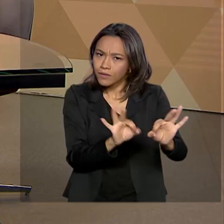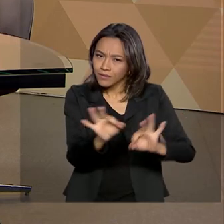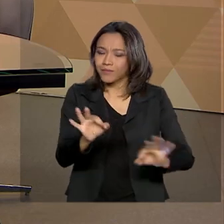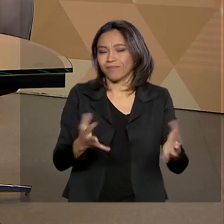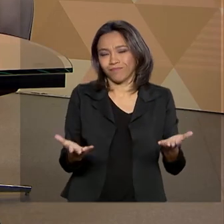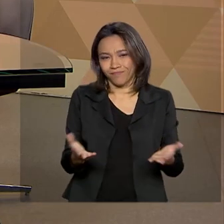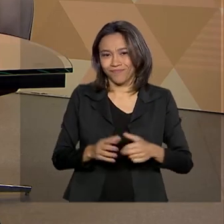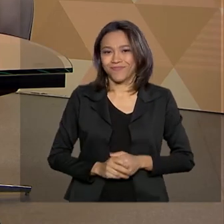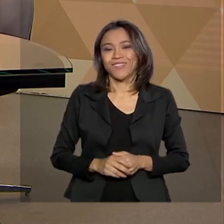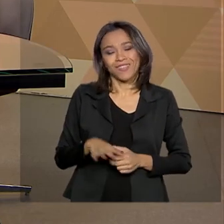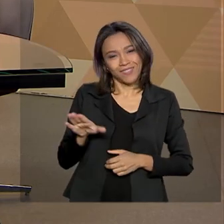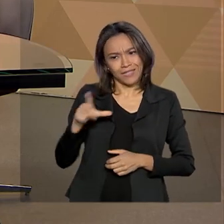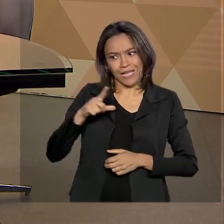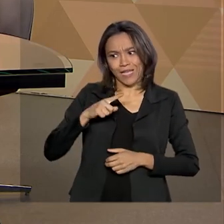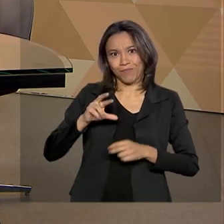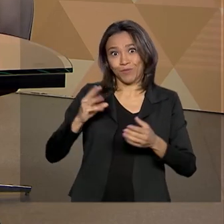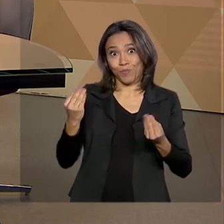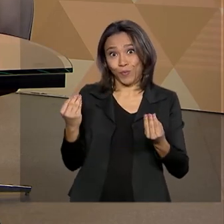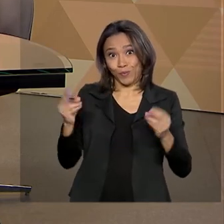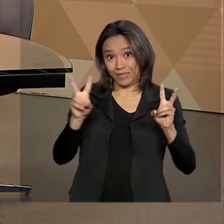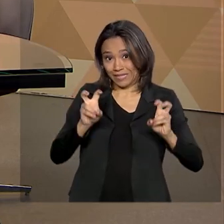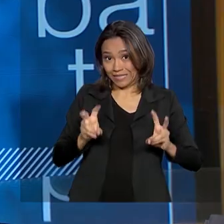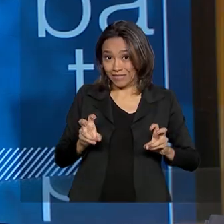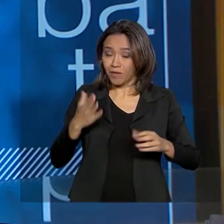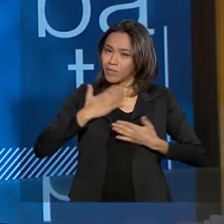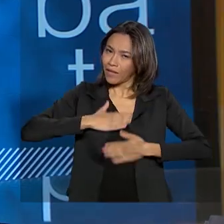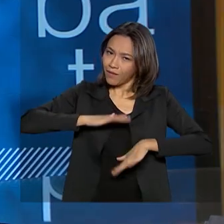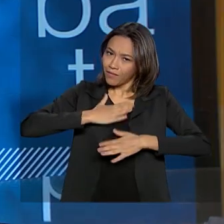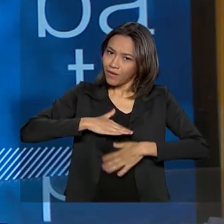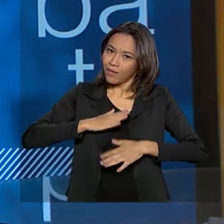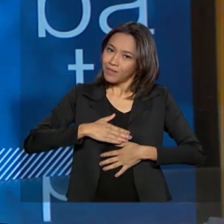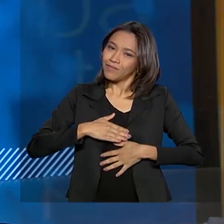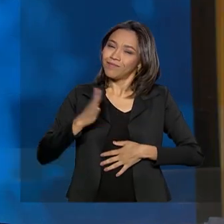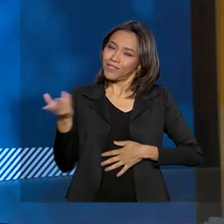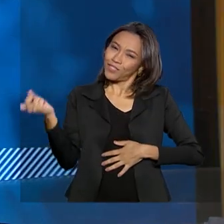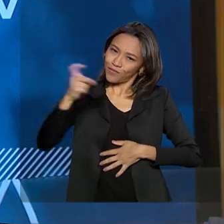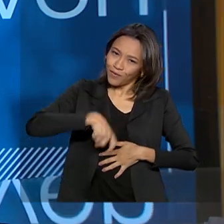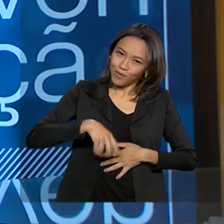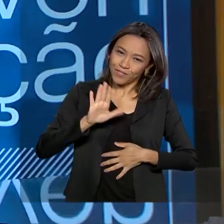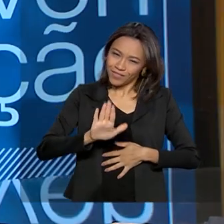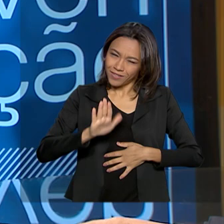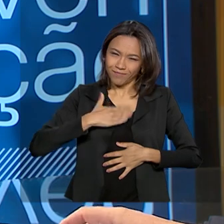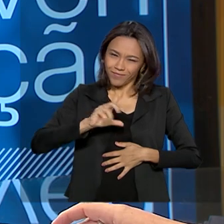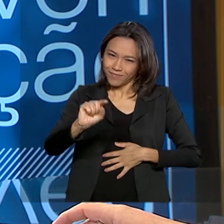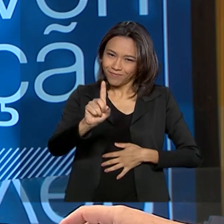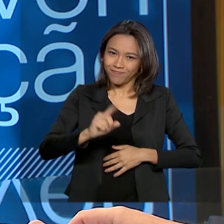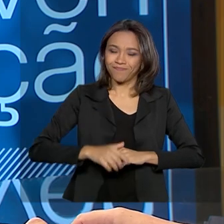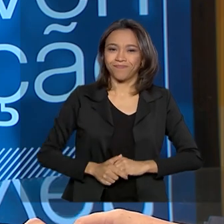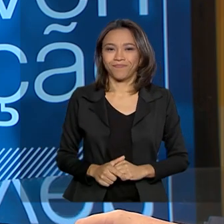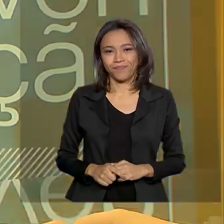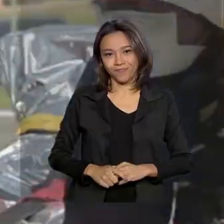Tá certo, a gente ainda tem muito assunto pra tratar aqui, mas vamos pra um breve intervalo e a gente volta já, não sai daí.